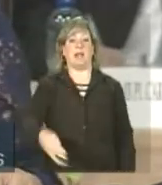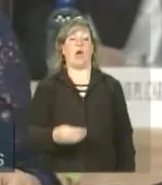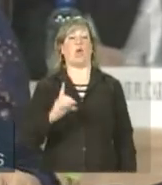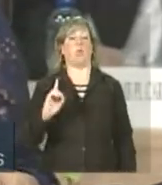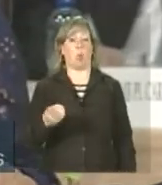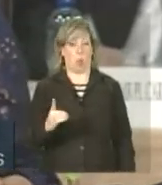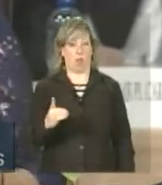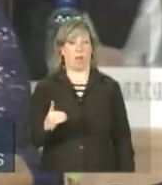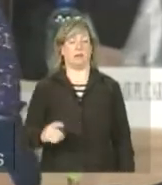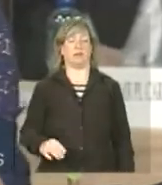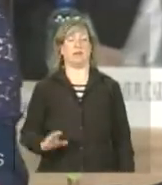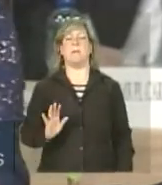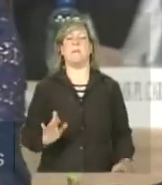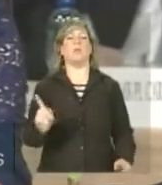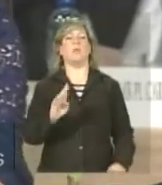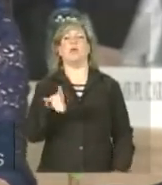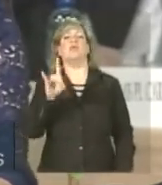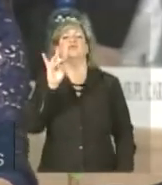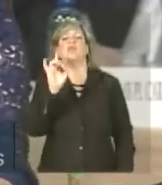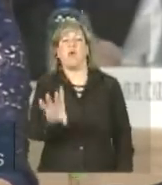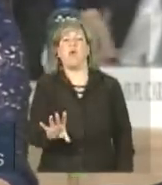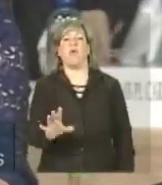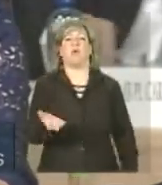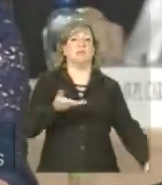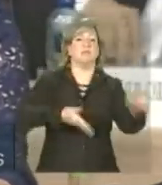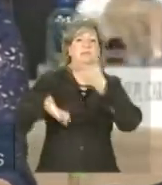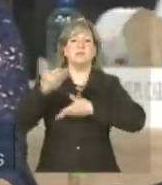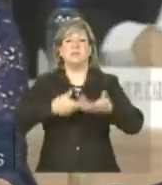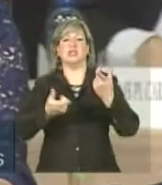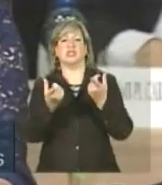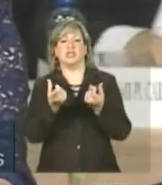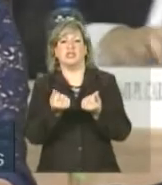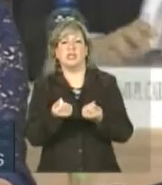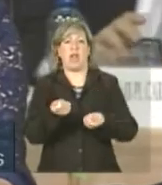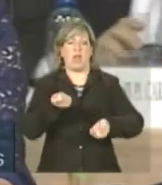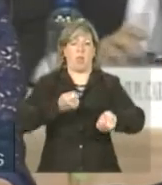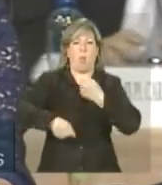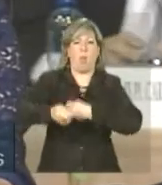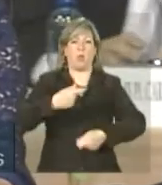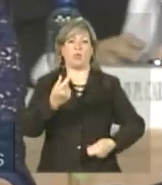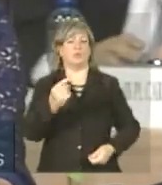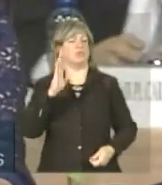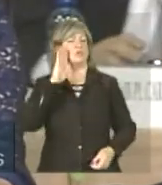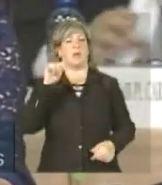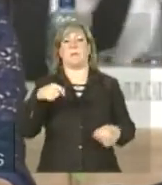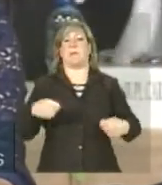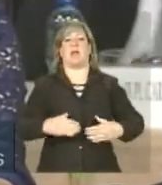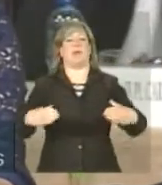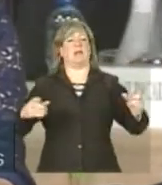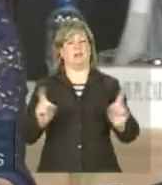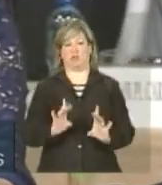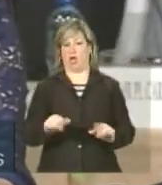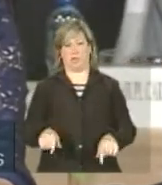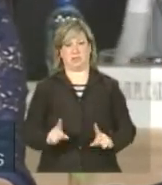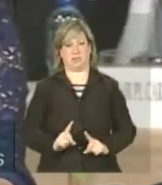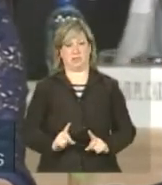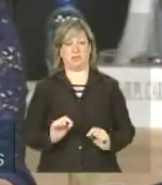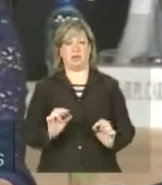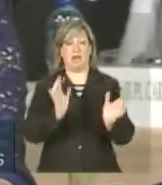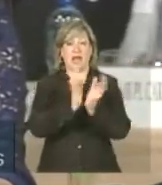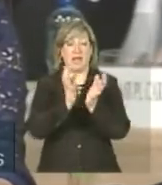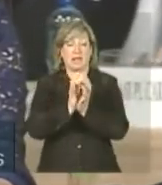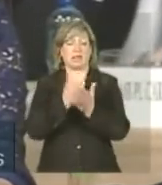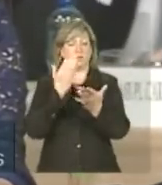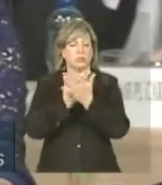dólares. Mas não é só o intercâmbio de bens e serviços que precisa crescer. Na área